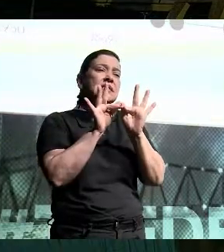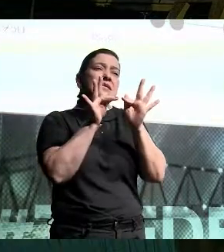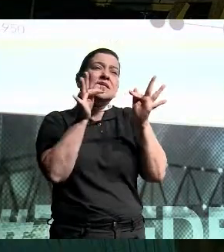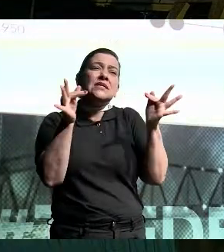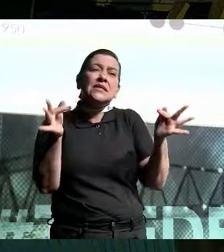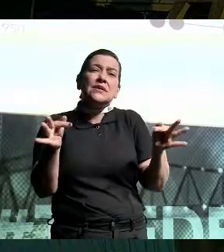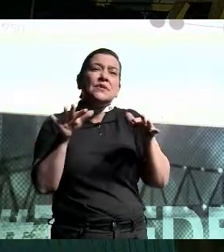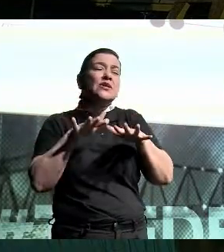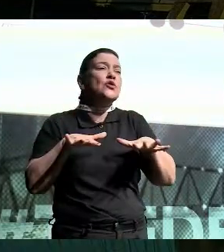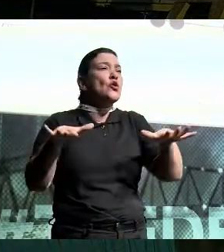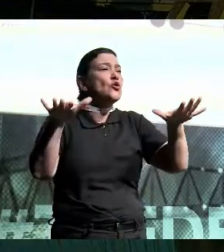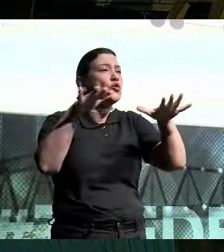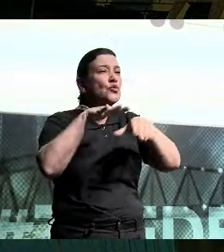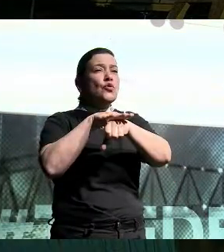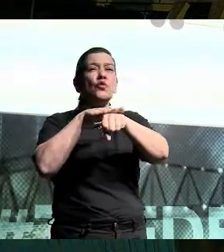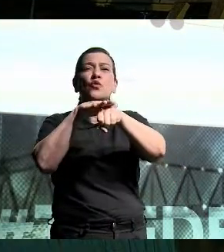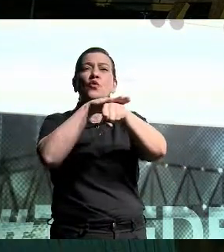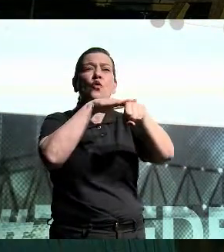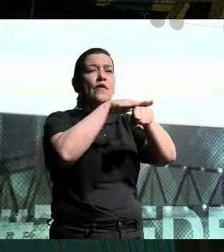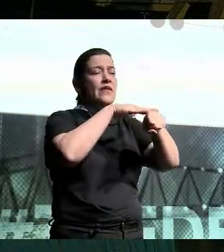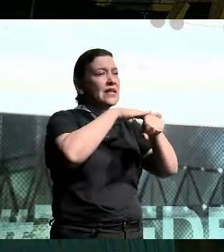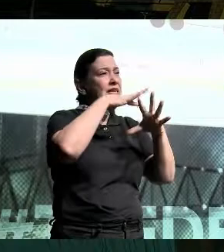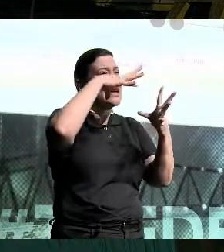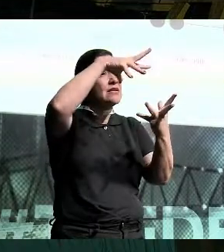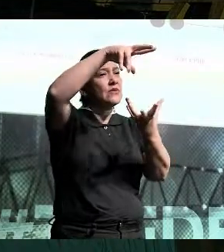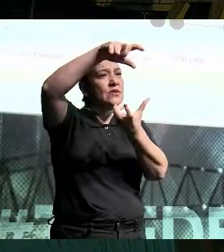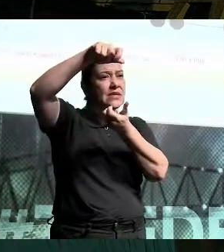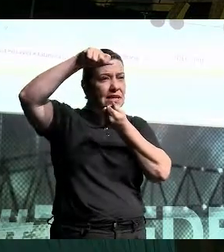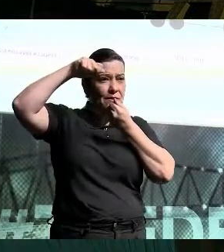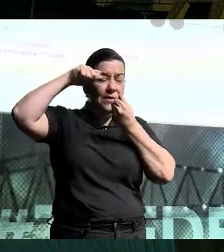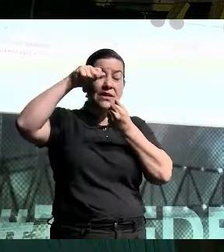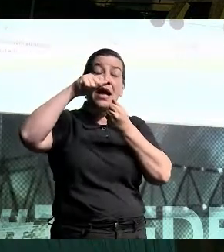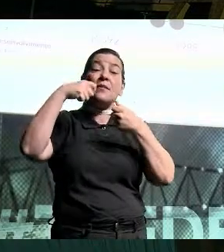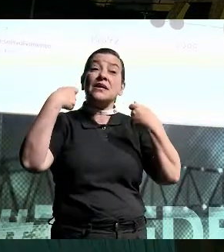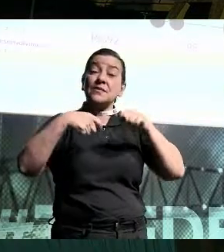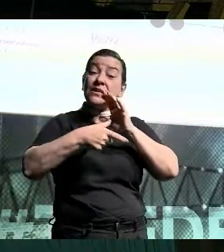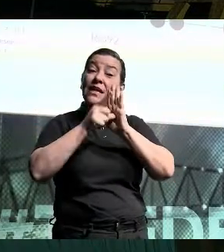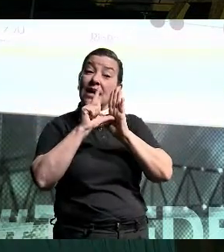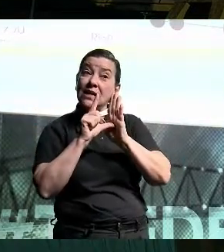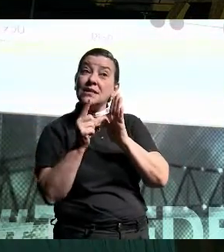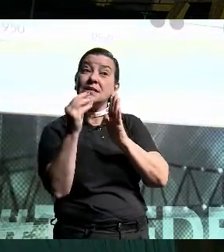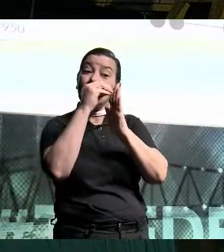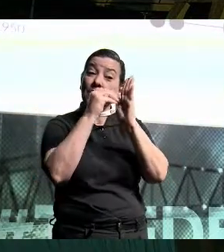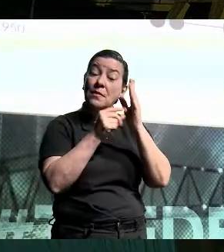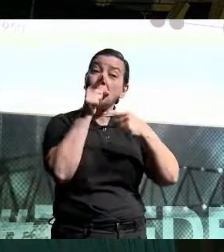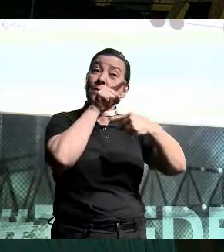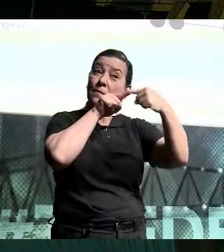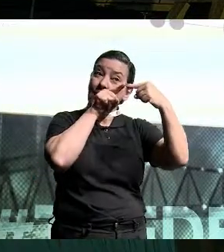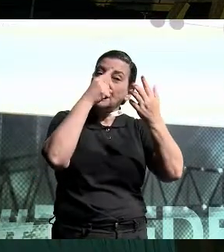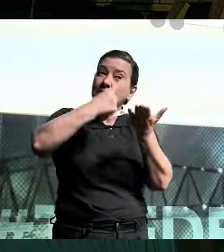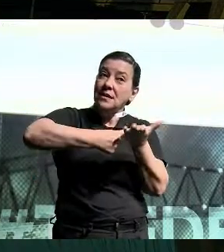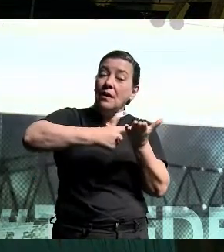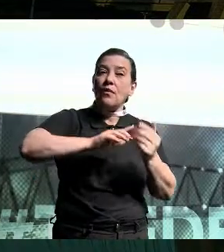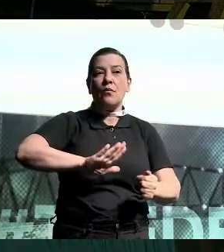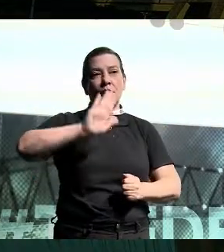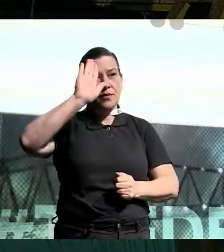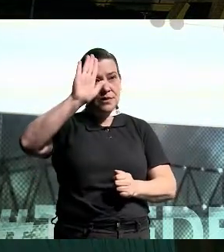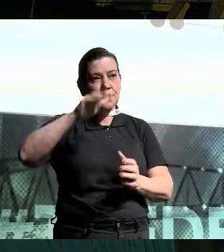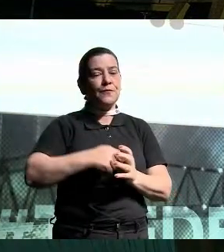todo mundo falar a respeito dessa tal, dessa sustentabilidade com metas, com compromissos. Então, vem de uma forma